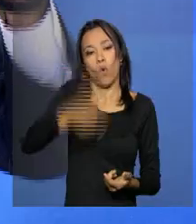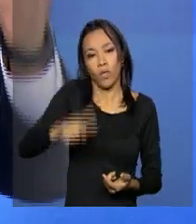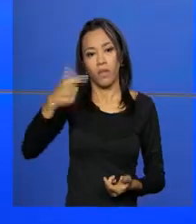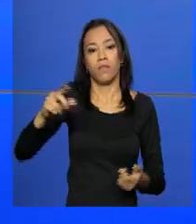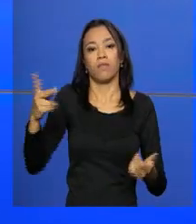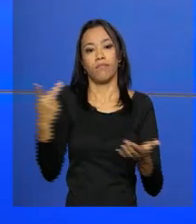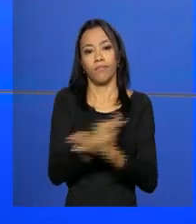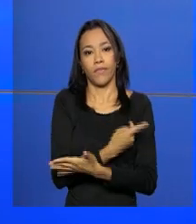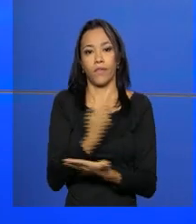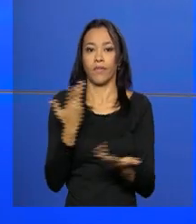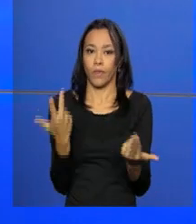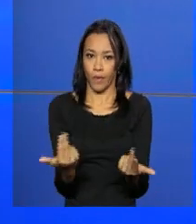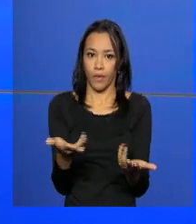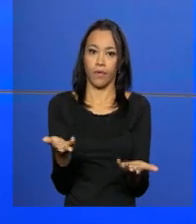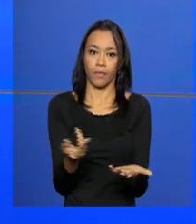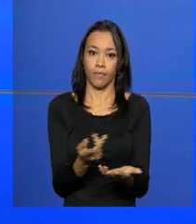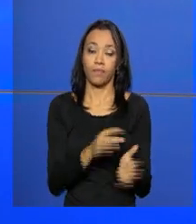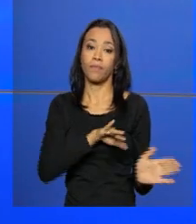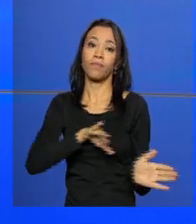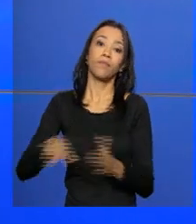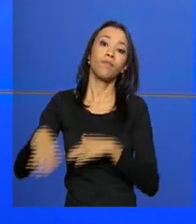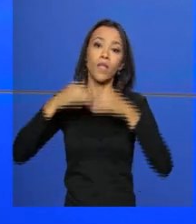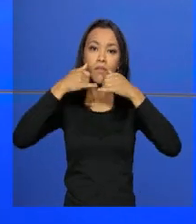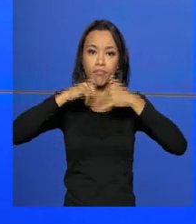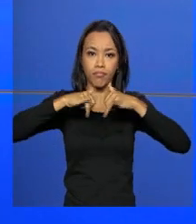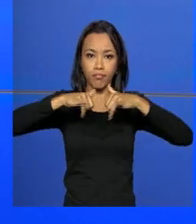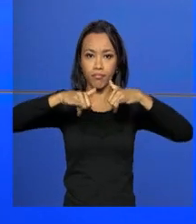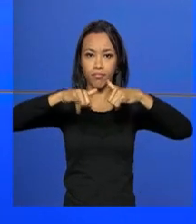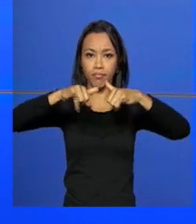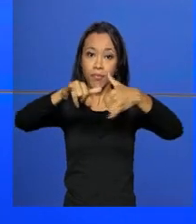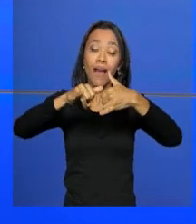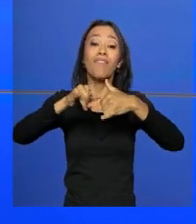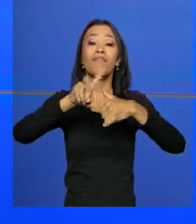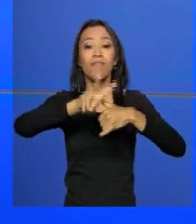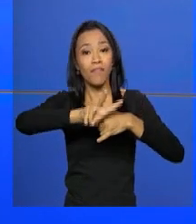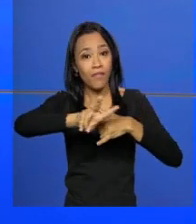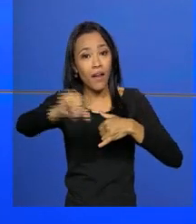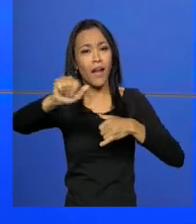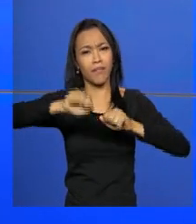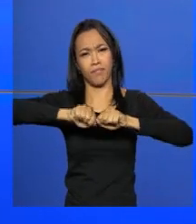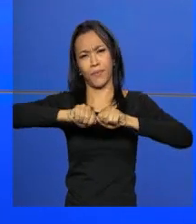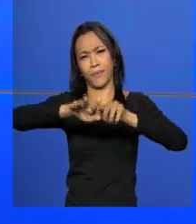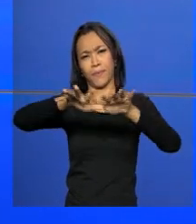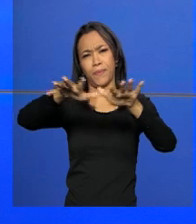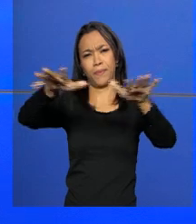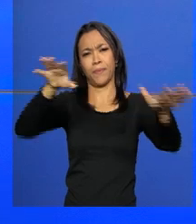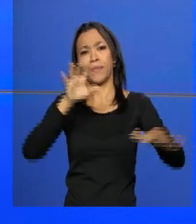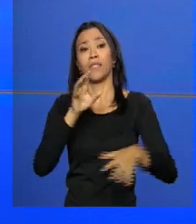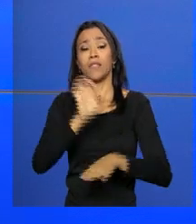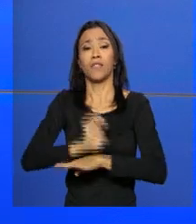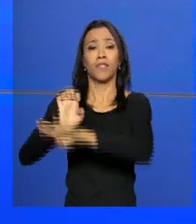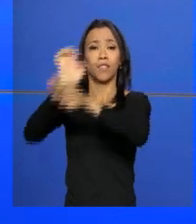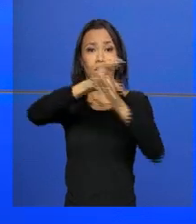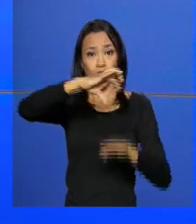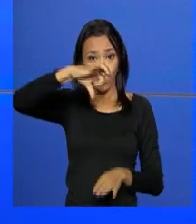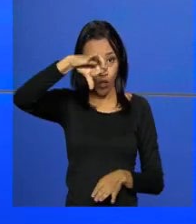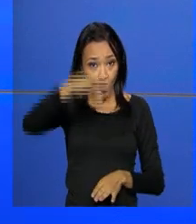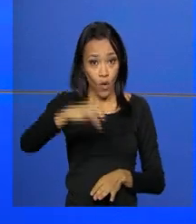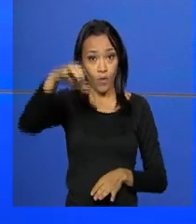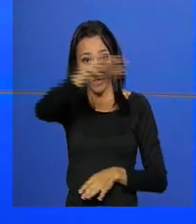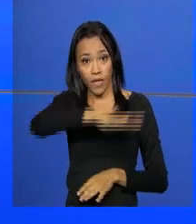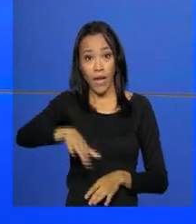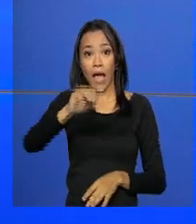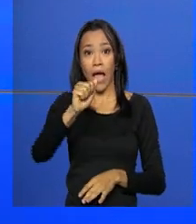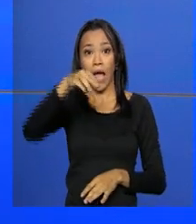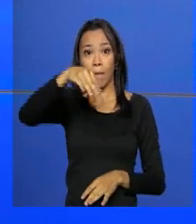que fez. A energia elétrica vai chegar com mais facilidade a diversas comunidades de nove estados da Amazônia Legal,